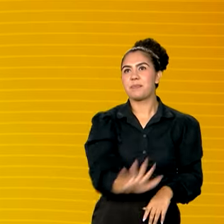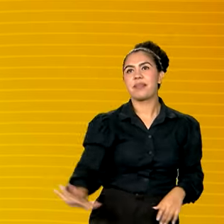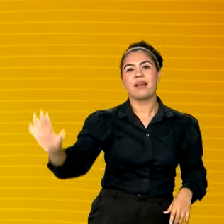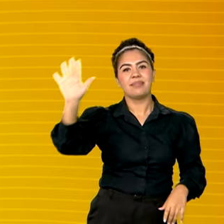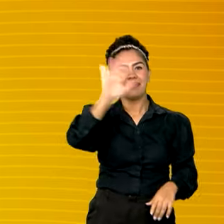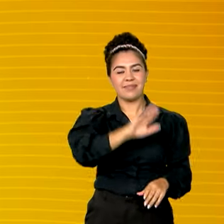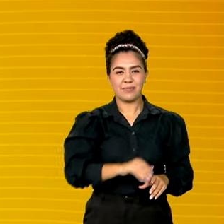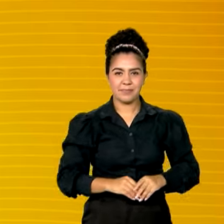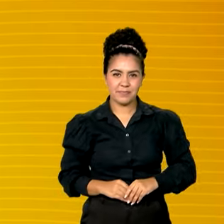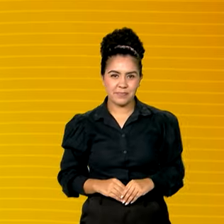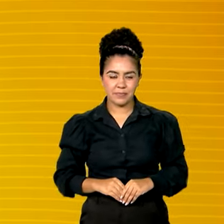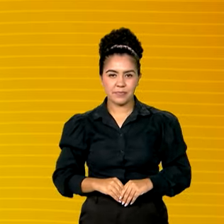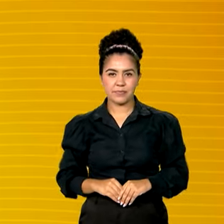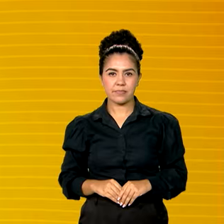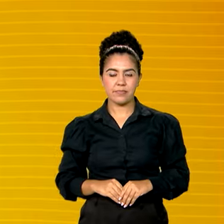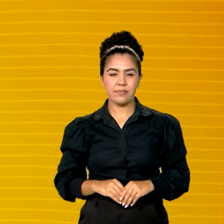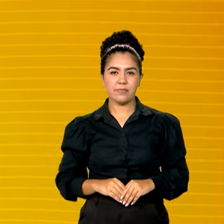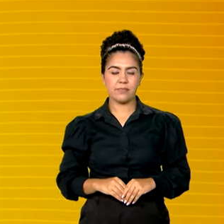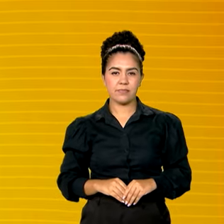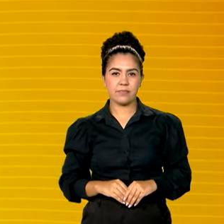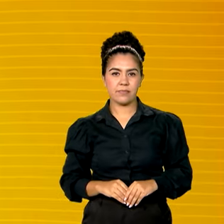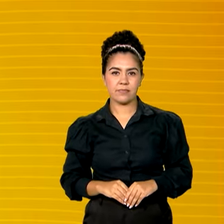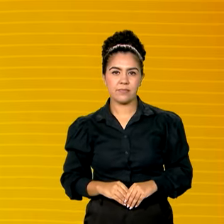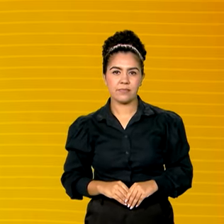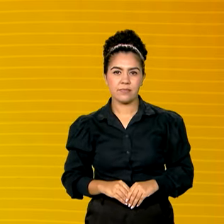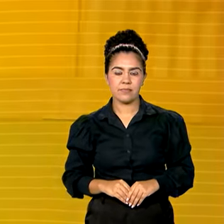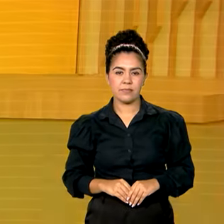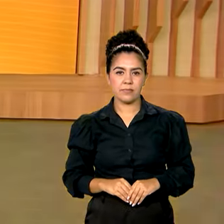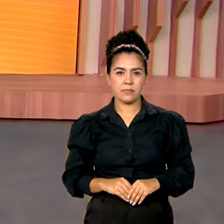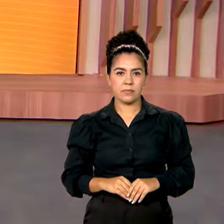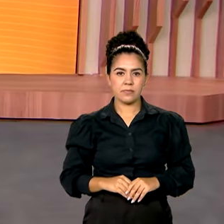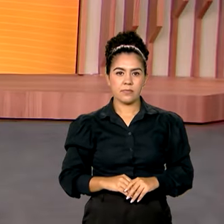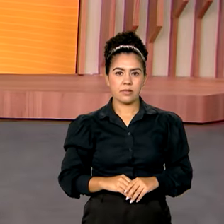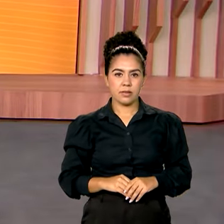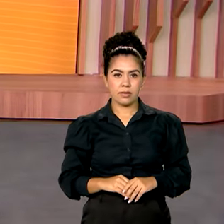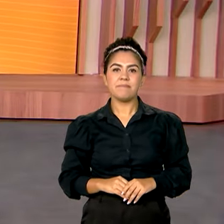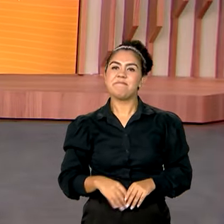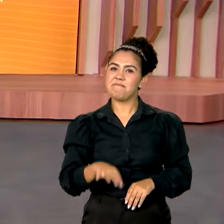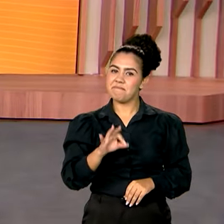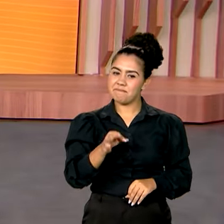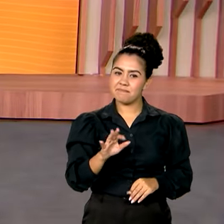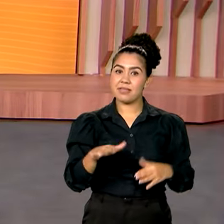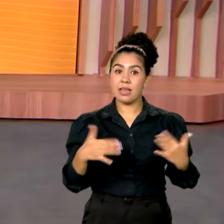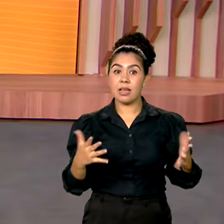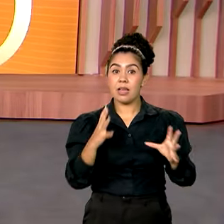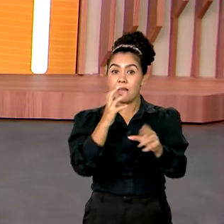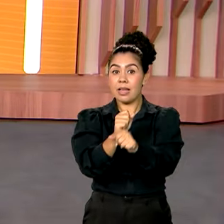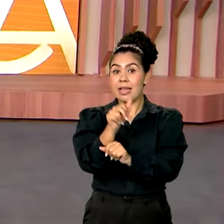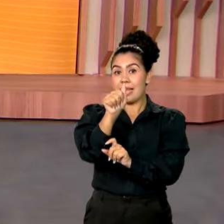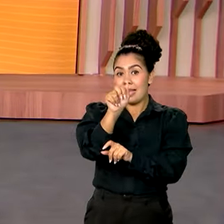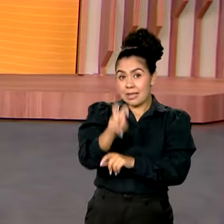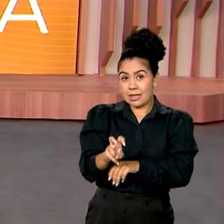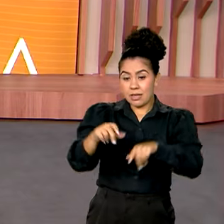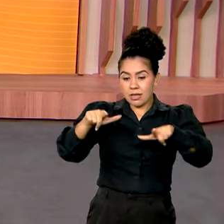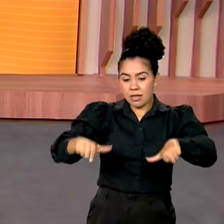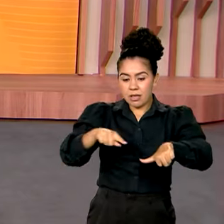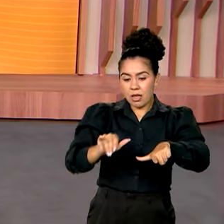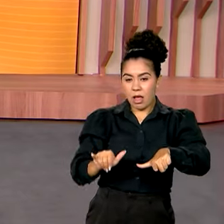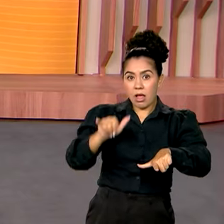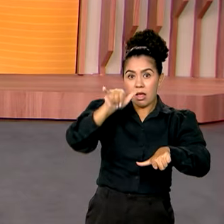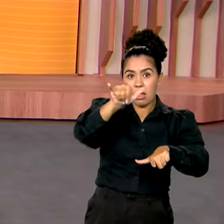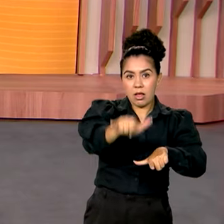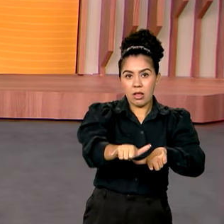os 15 aeroportos da rede